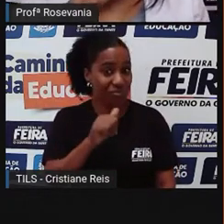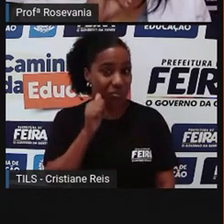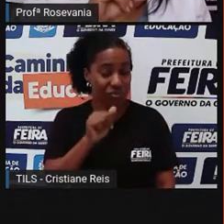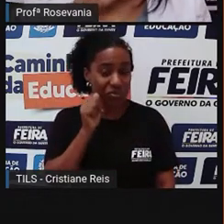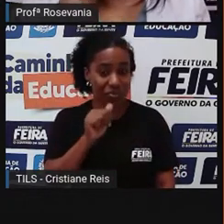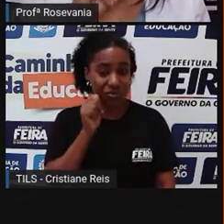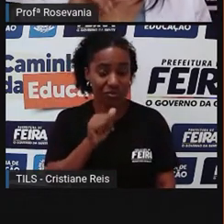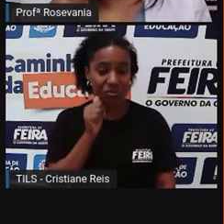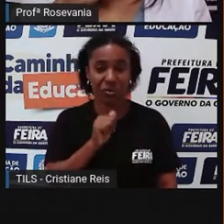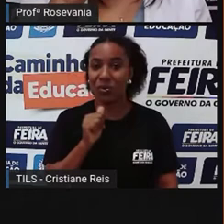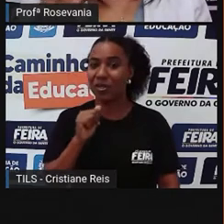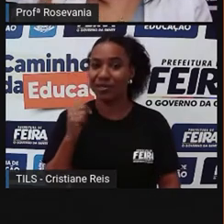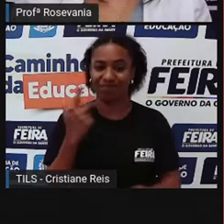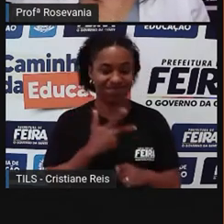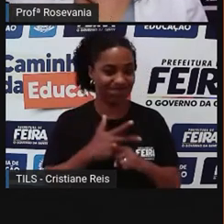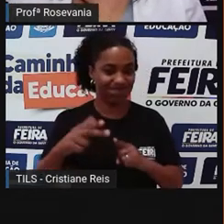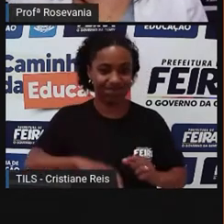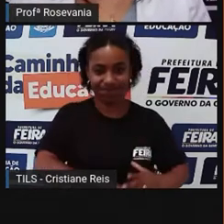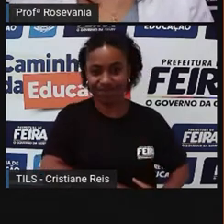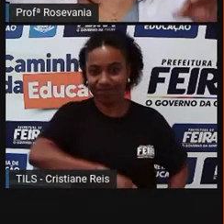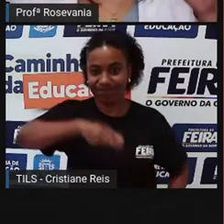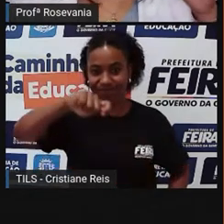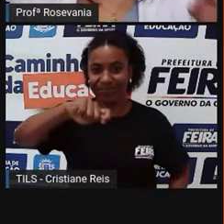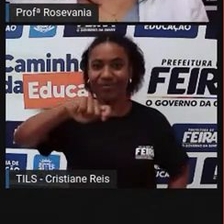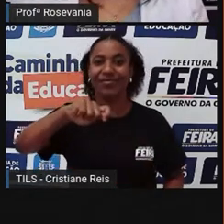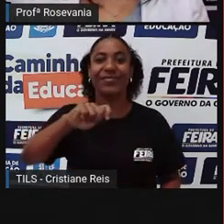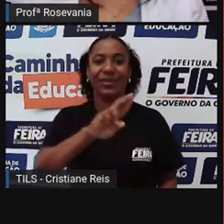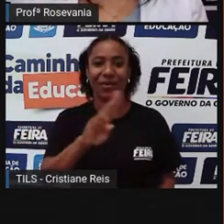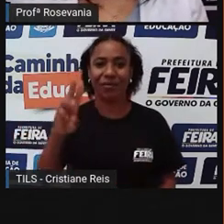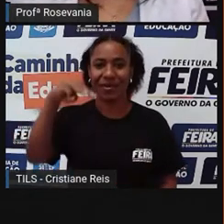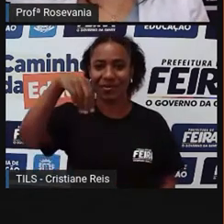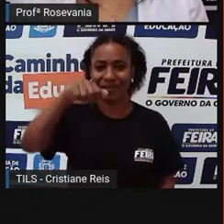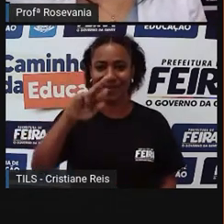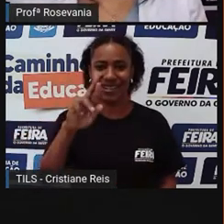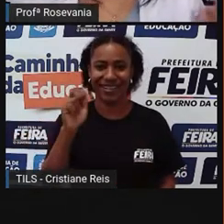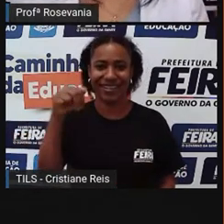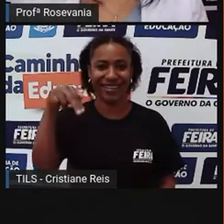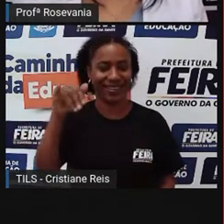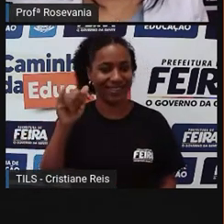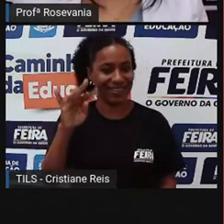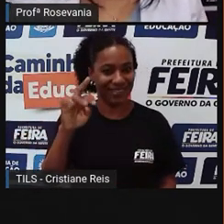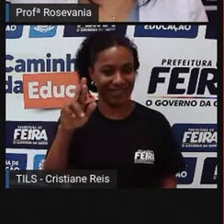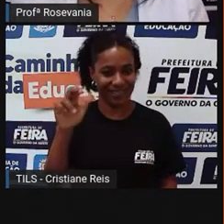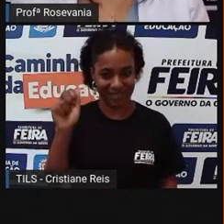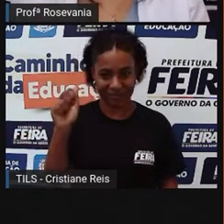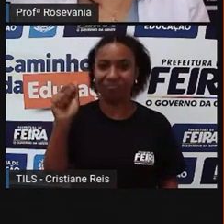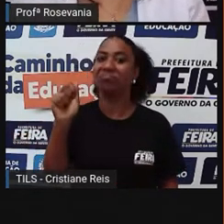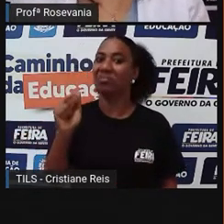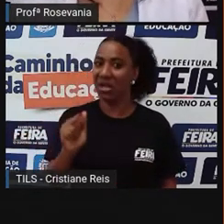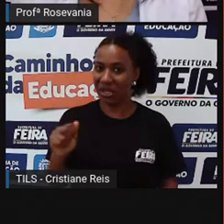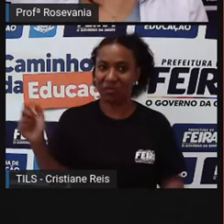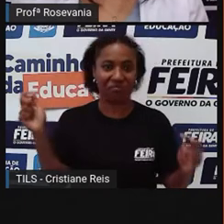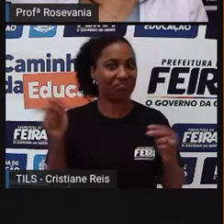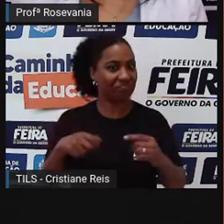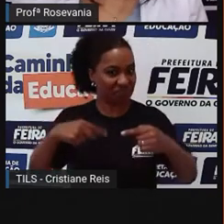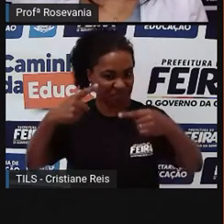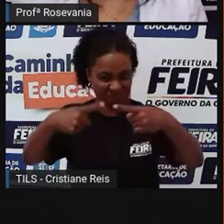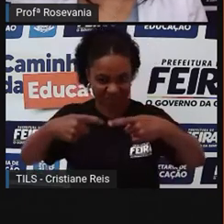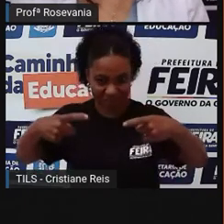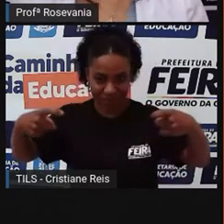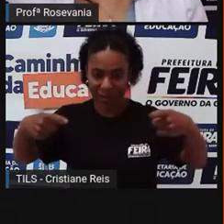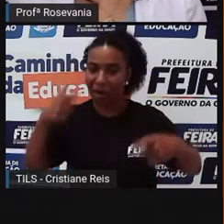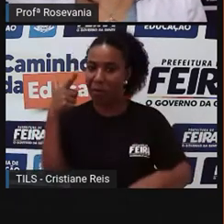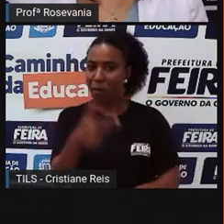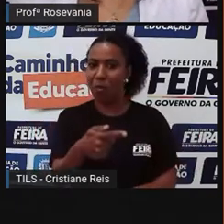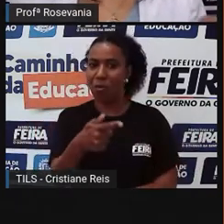e nunca deu nenhum tiro, viu? Cidade escola. Foi Padre Ovidio, de São Boaventura, que falou